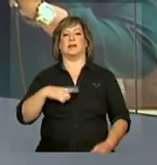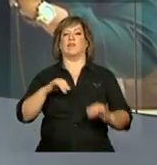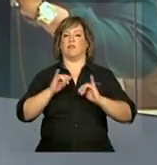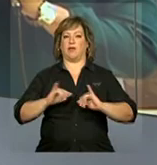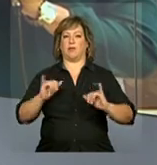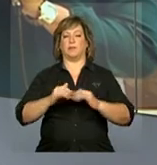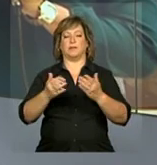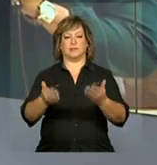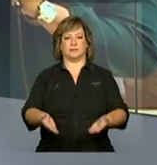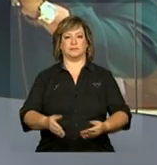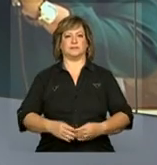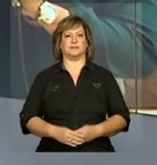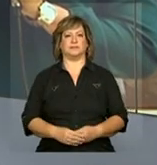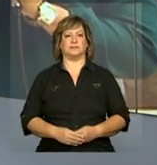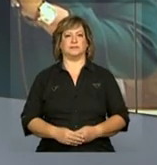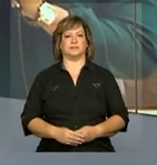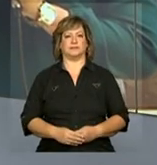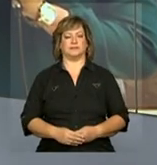informações. Daniela.